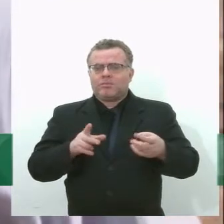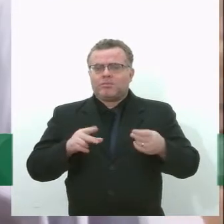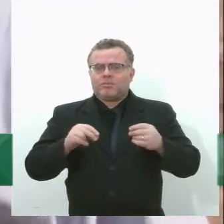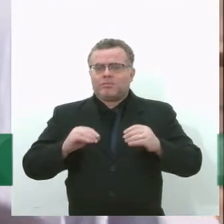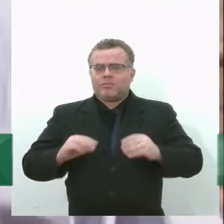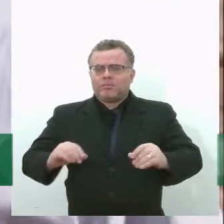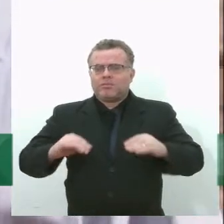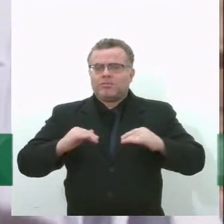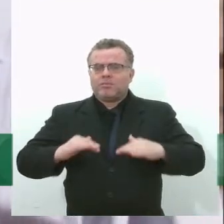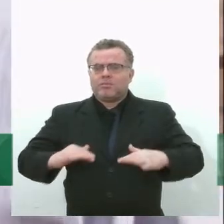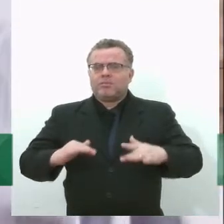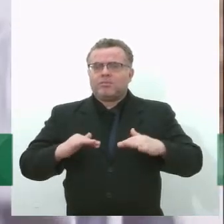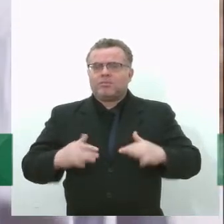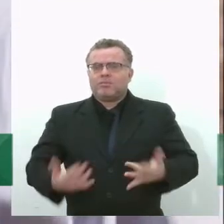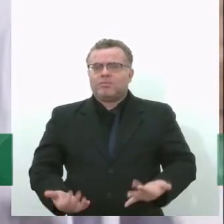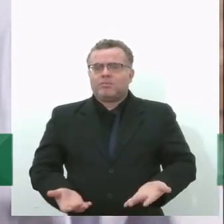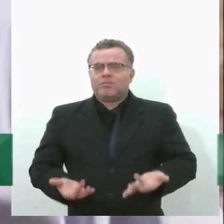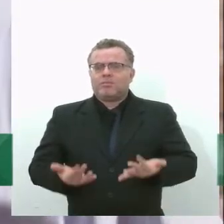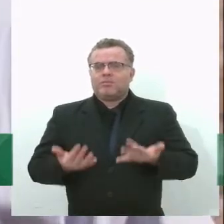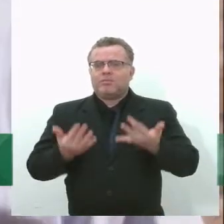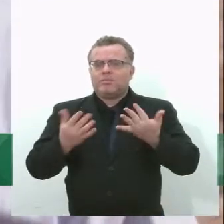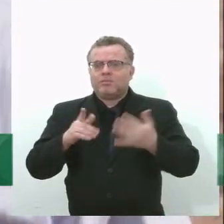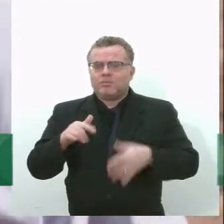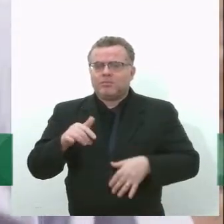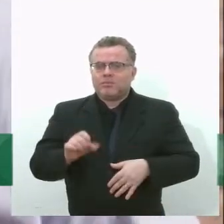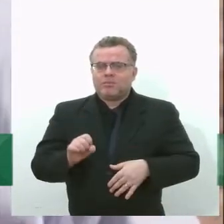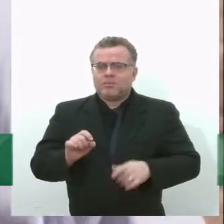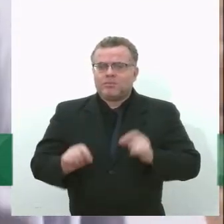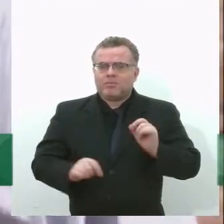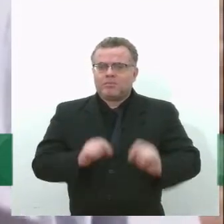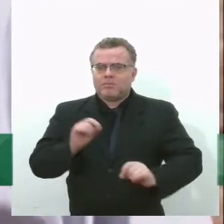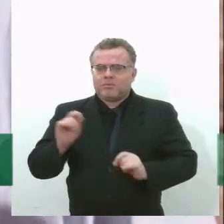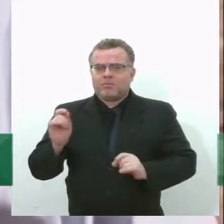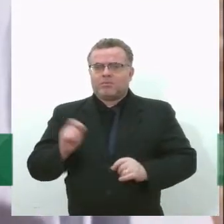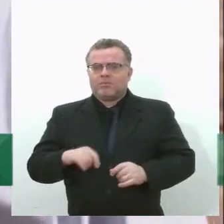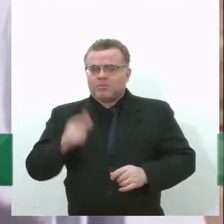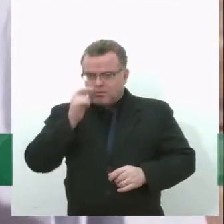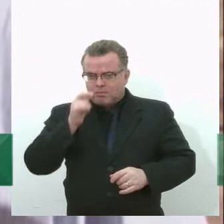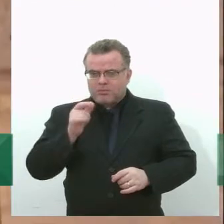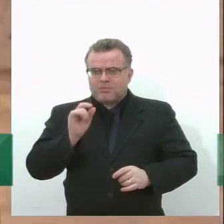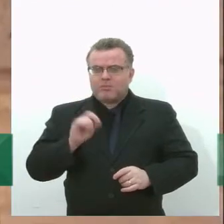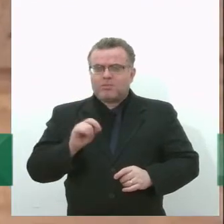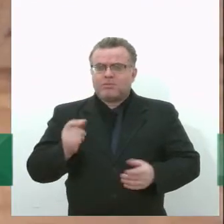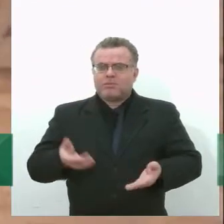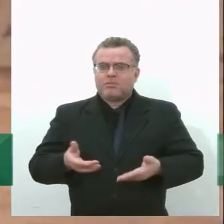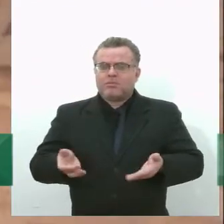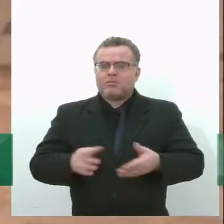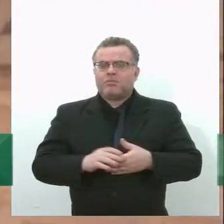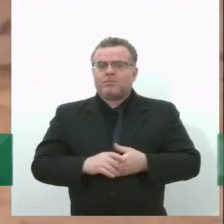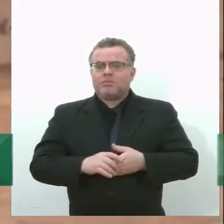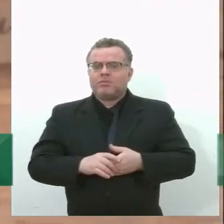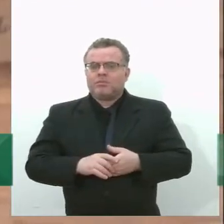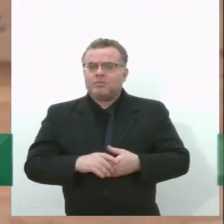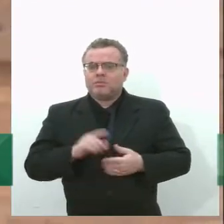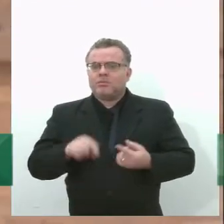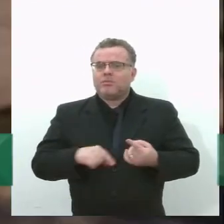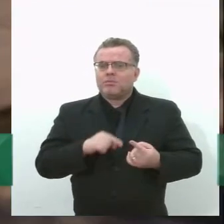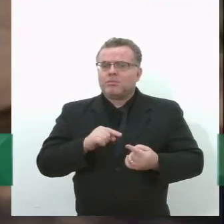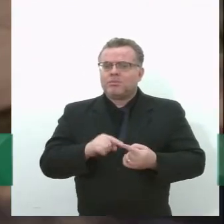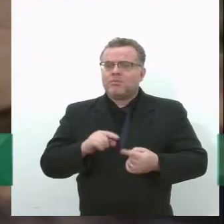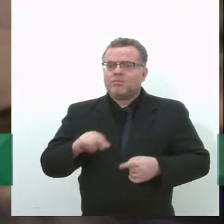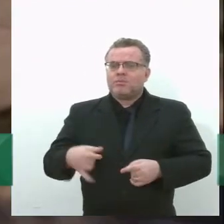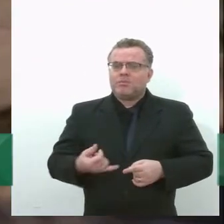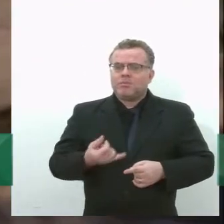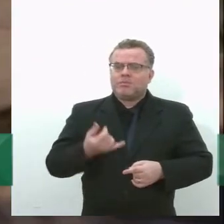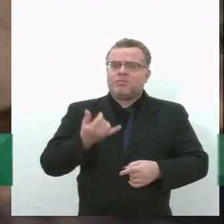começa a sua geração do biogás que contém o metano, que é o gás de interesse, é o gás que tem poder calorífico dentro do biogás. O objetivo do aproveitamento energético